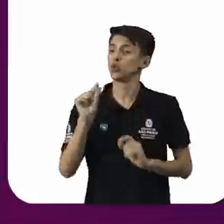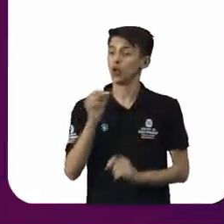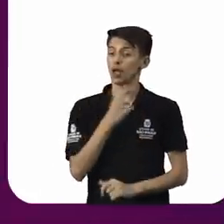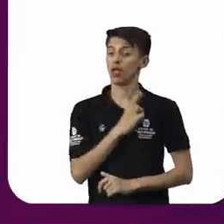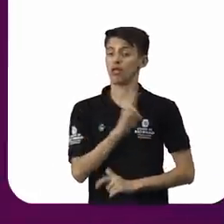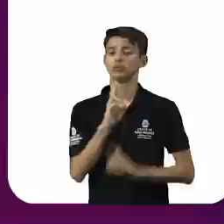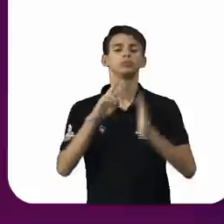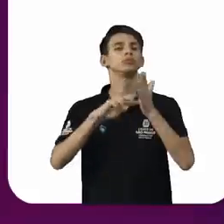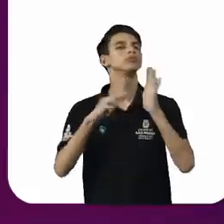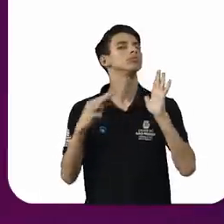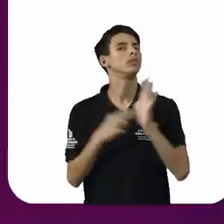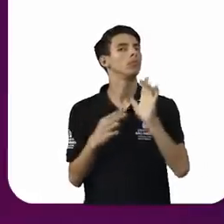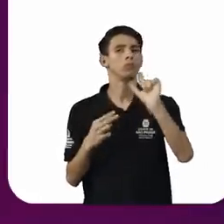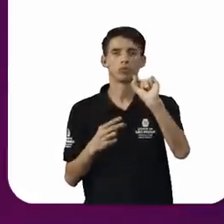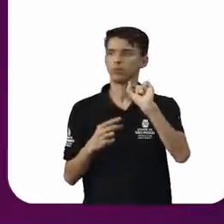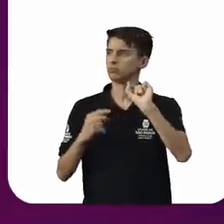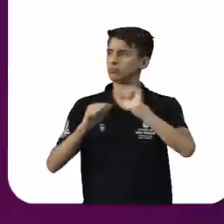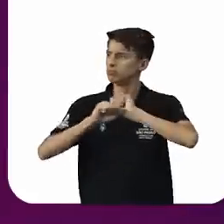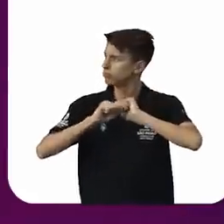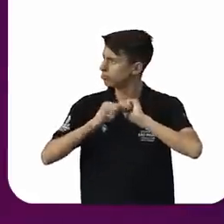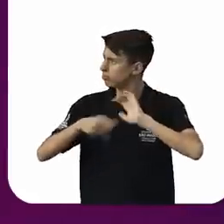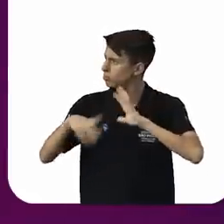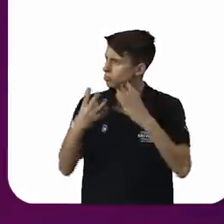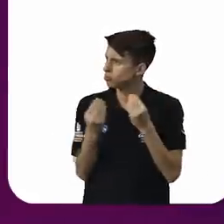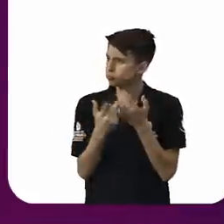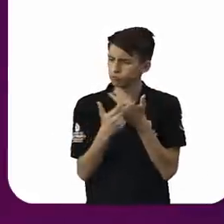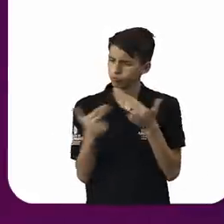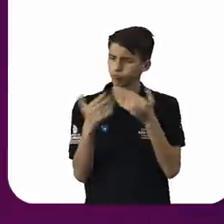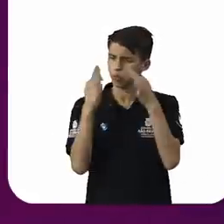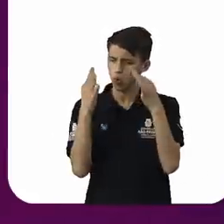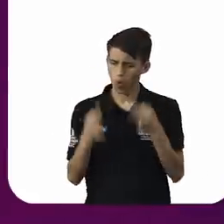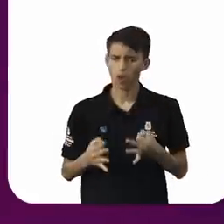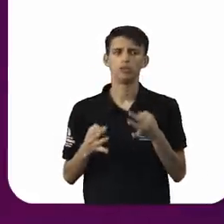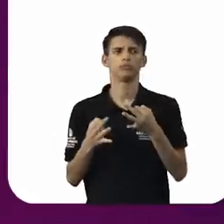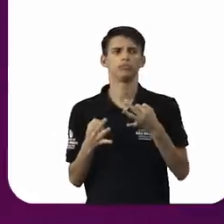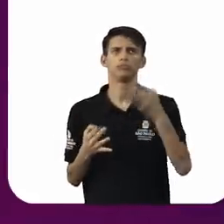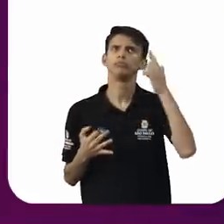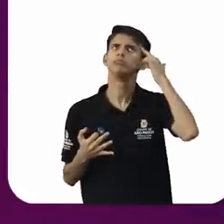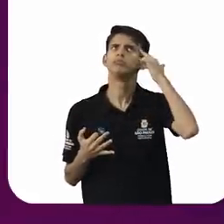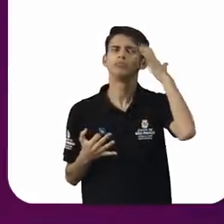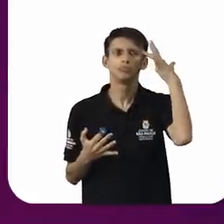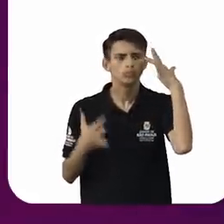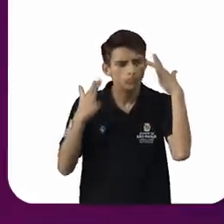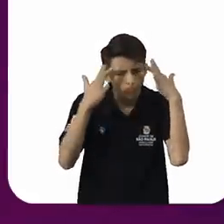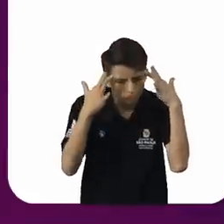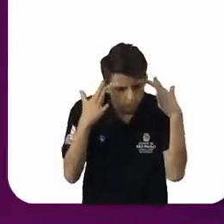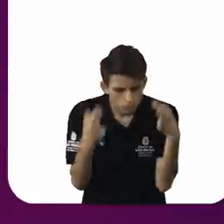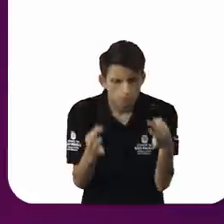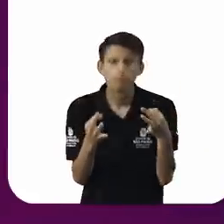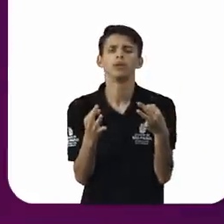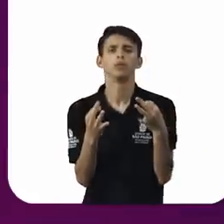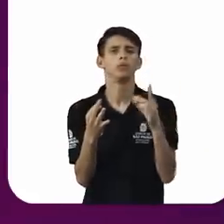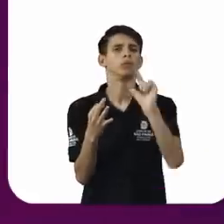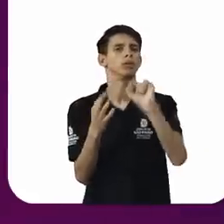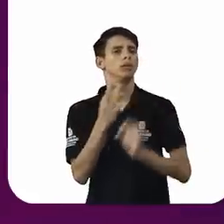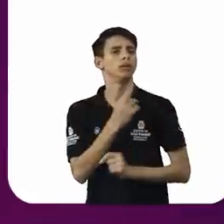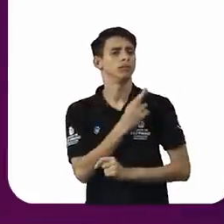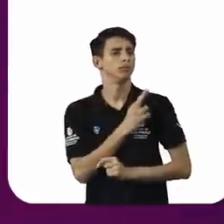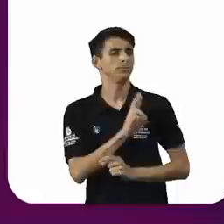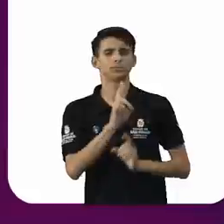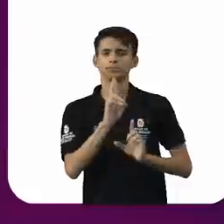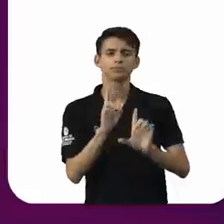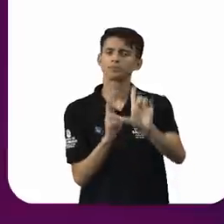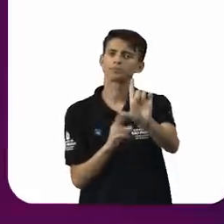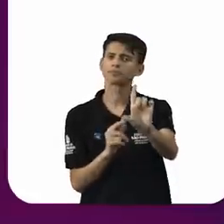ele é mais abrangente, do meu ponto de vista, mais técnico, mais correto do que a liberdade religiosa, porque a liberdade de